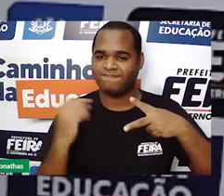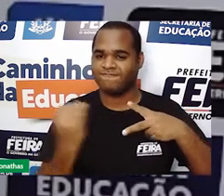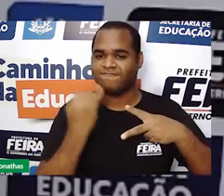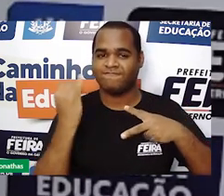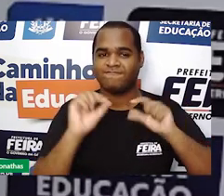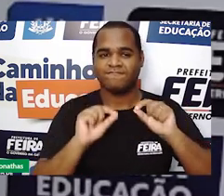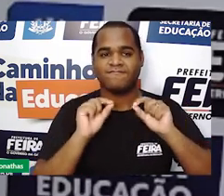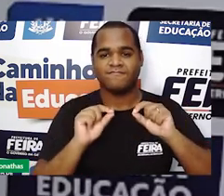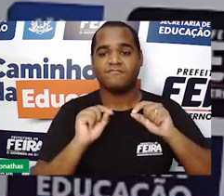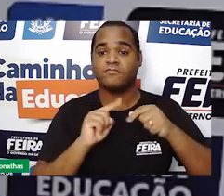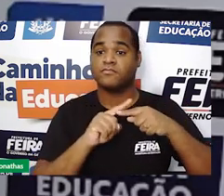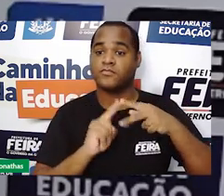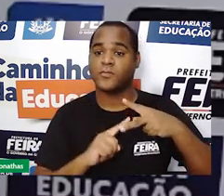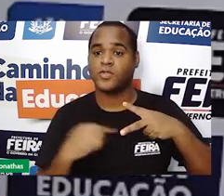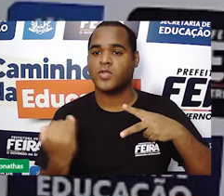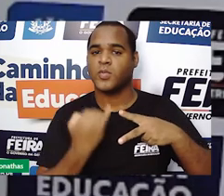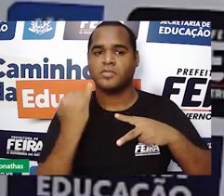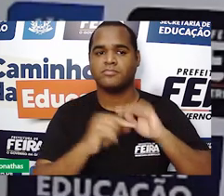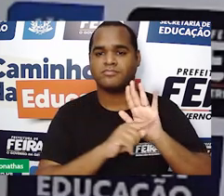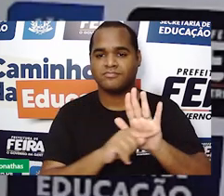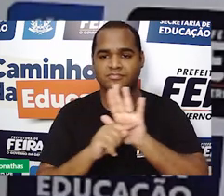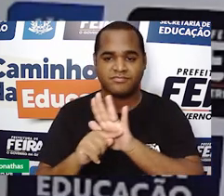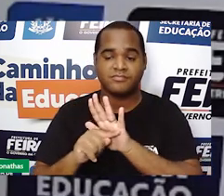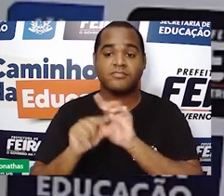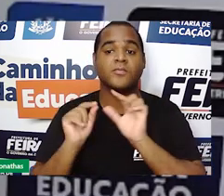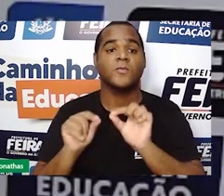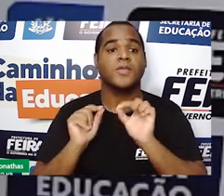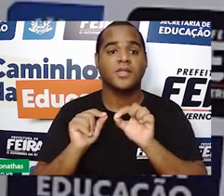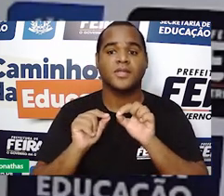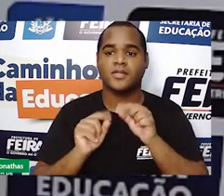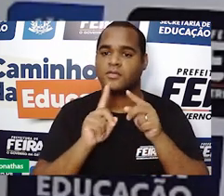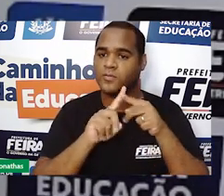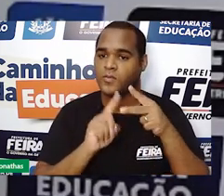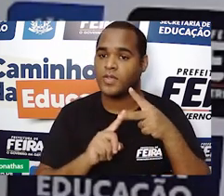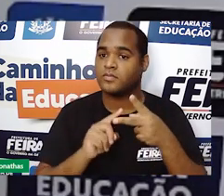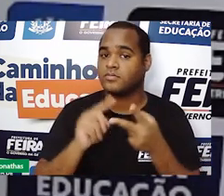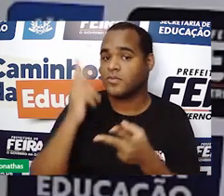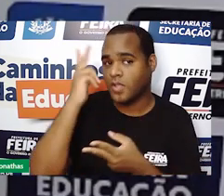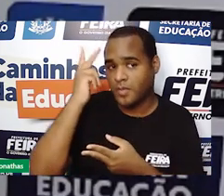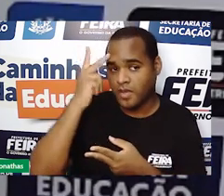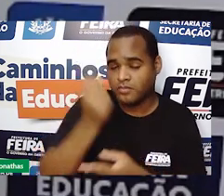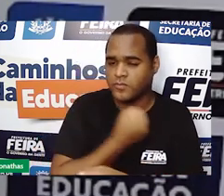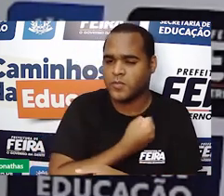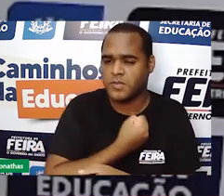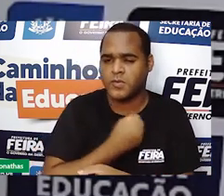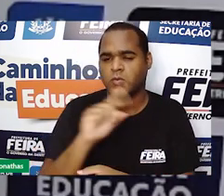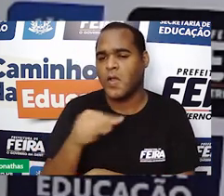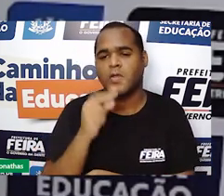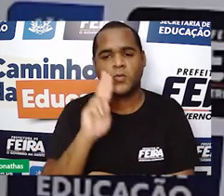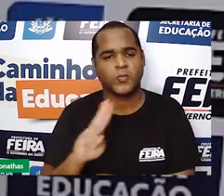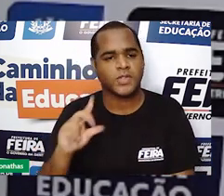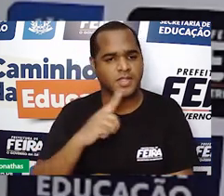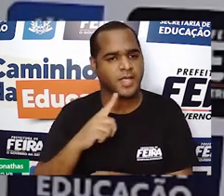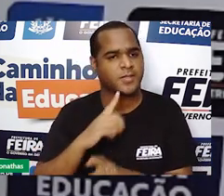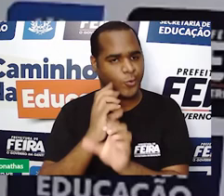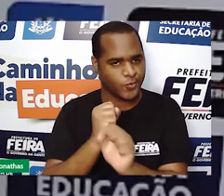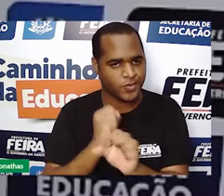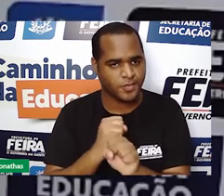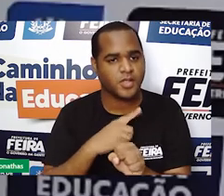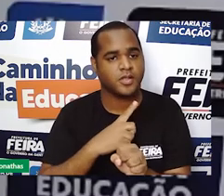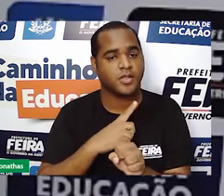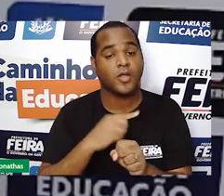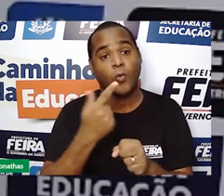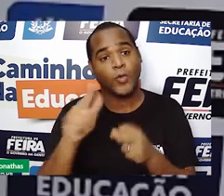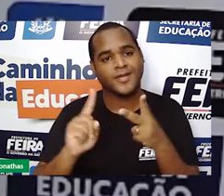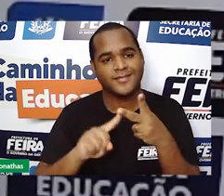representar números reais, que é a forma usando números naturais, que são números que a gente usa para contar. E a